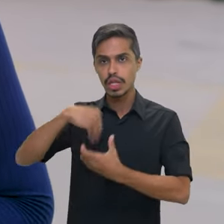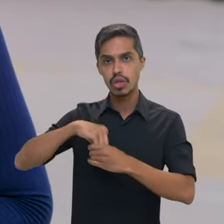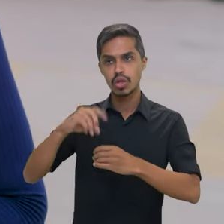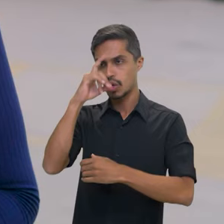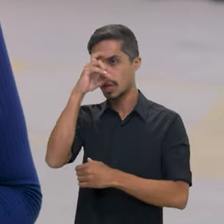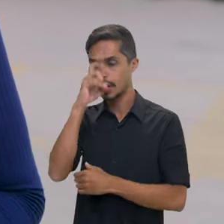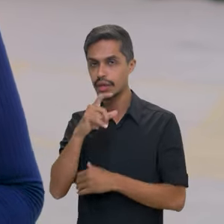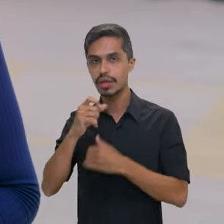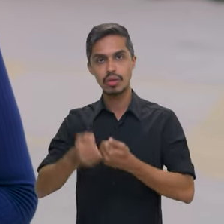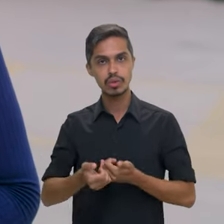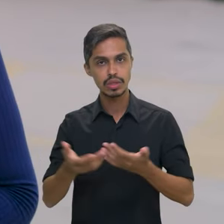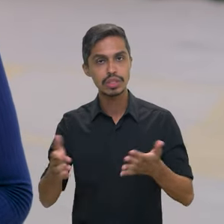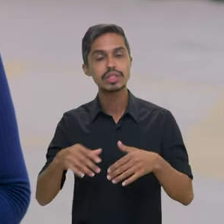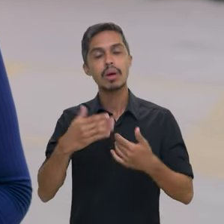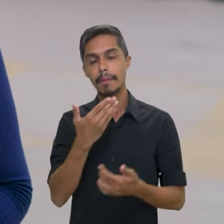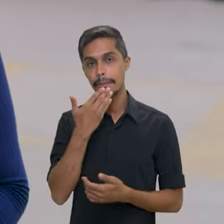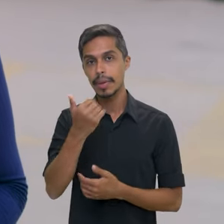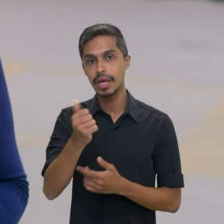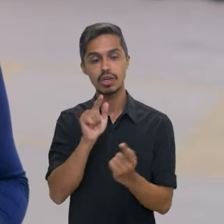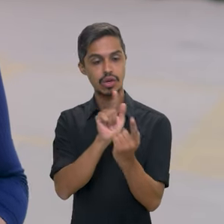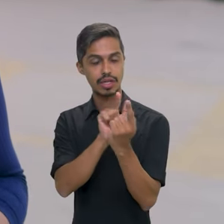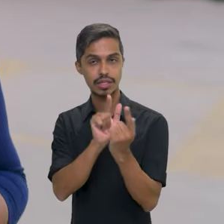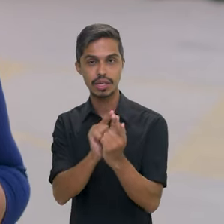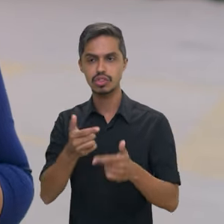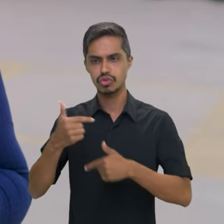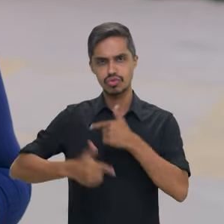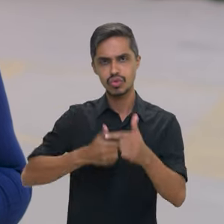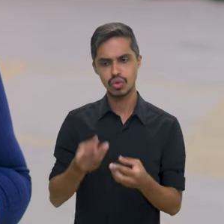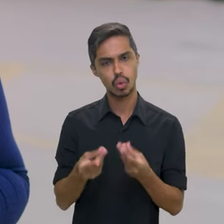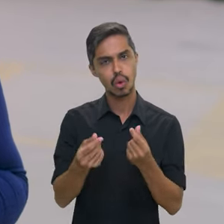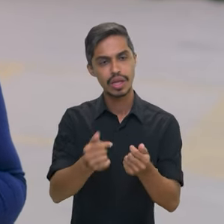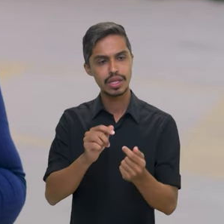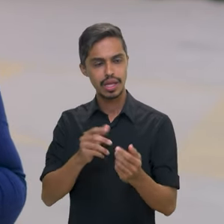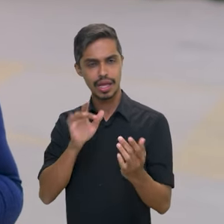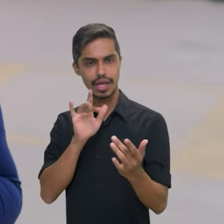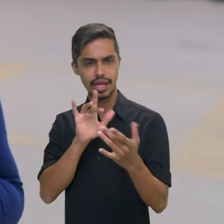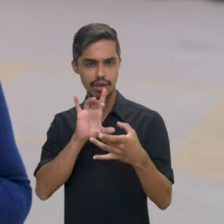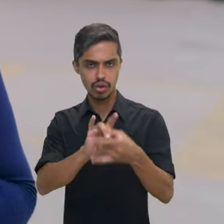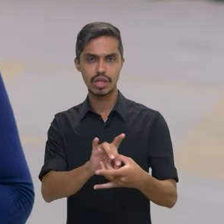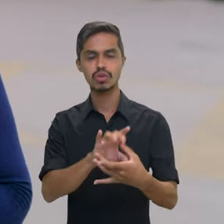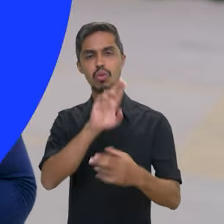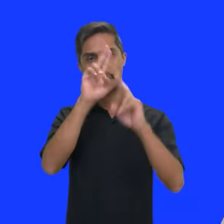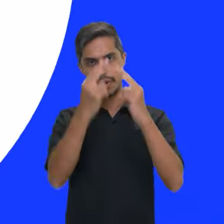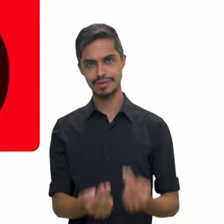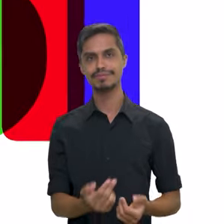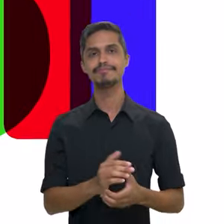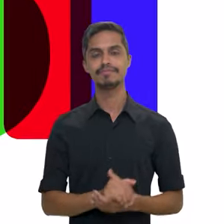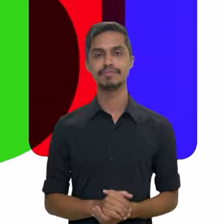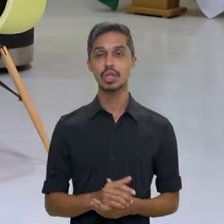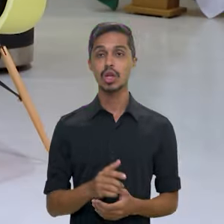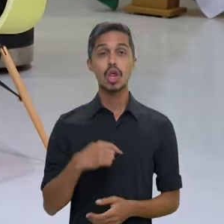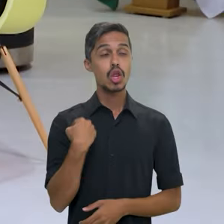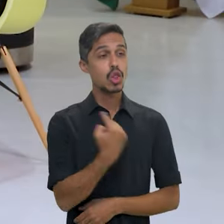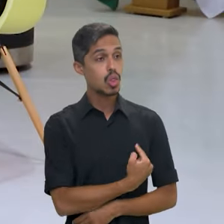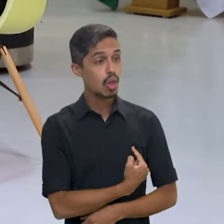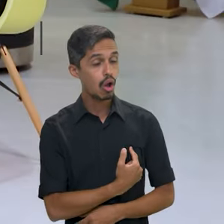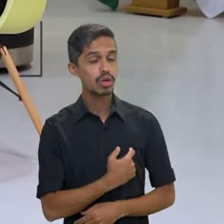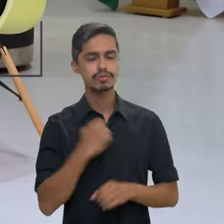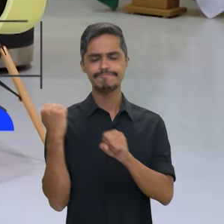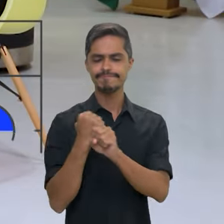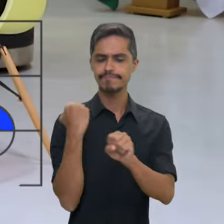dos hospitais estão permitindo que se ofereça um atendimento mais eficiente e humano à população. Nós